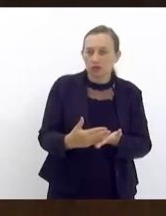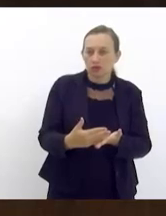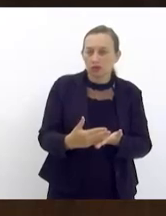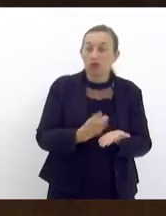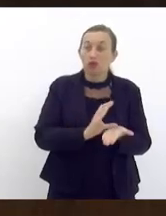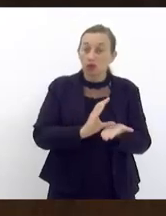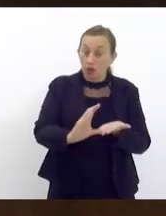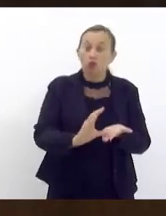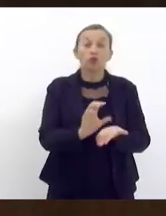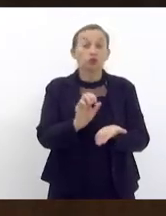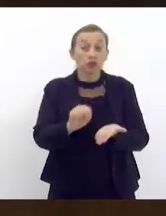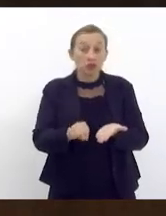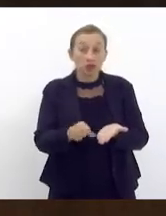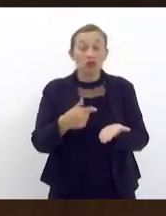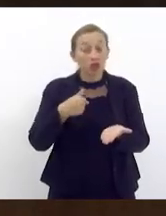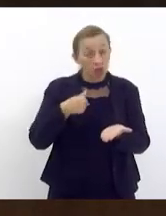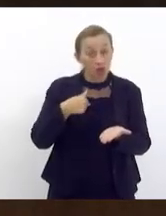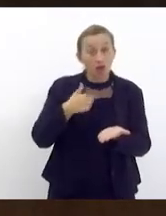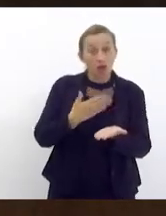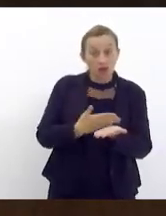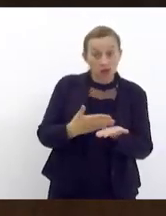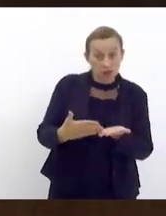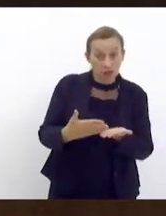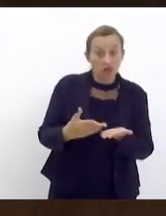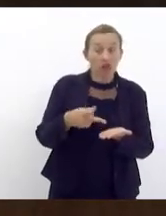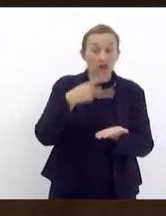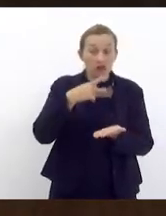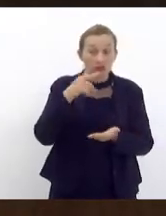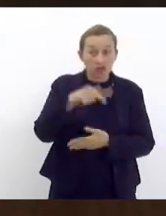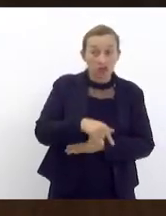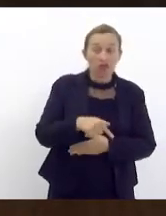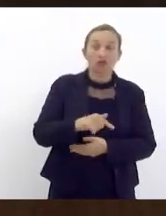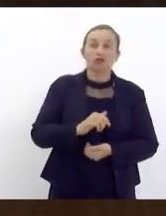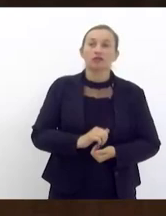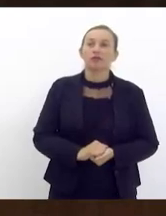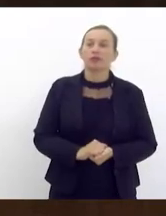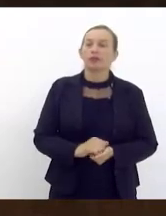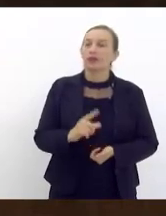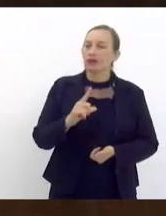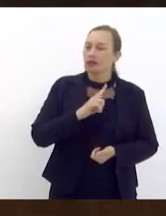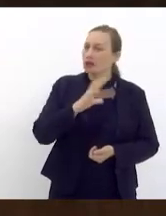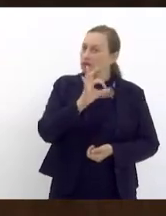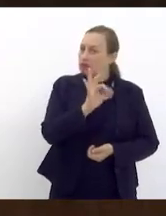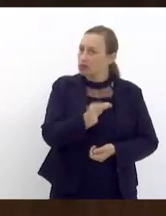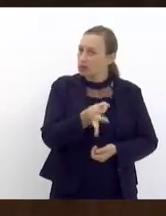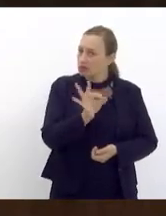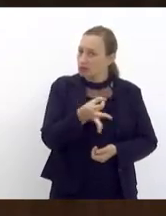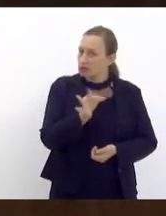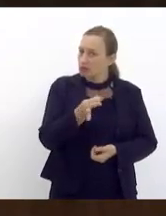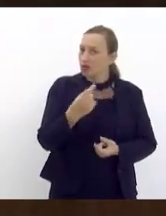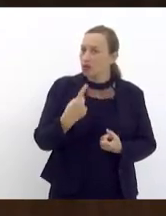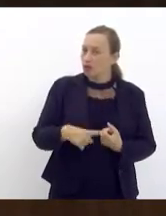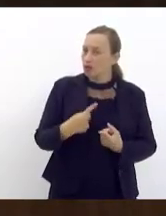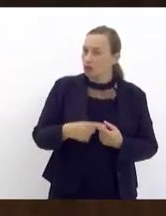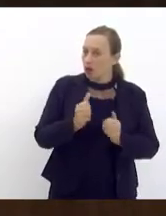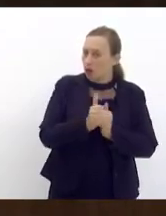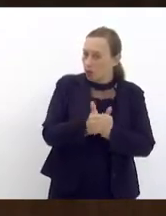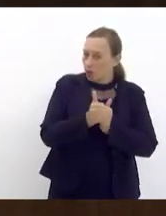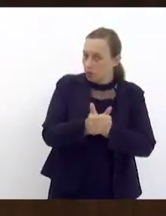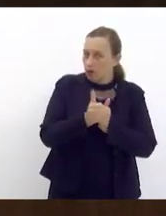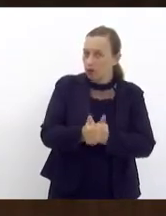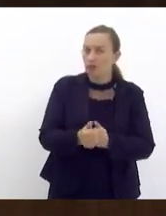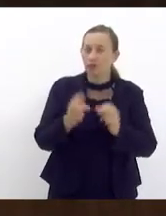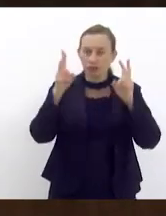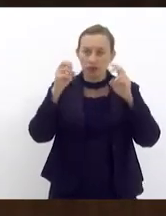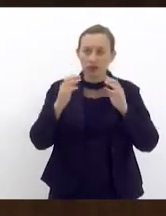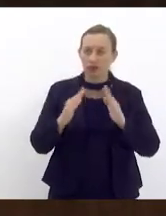que sim como eu comecei me referindo aqui na minha fala tenho a certeza porque acompanho inclusive a questão